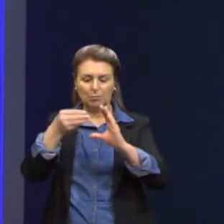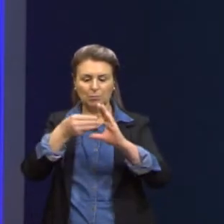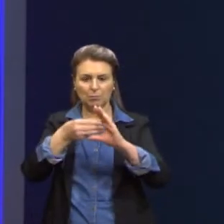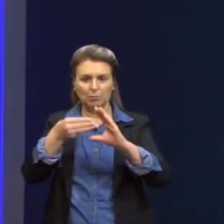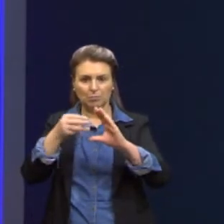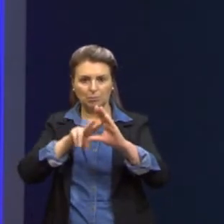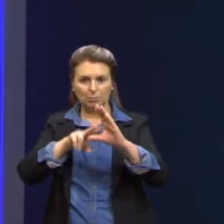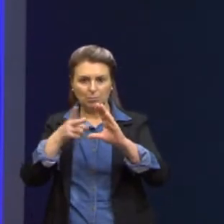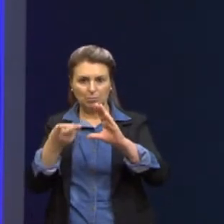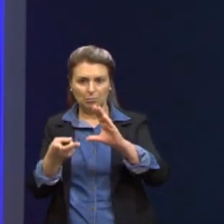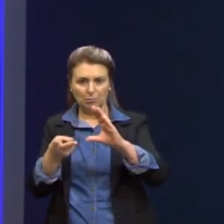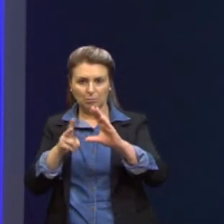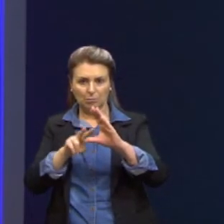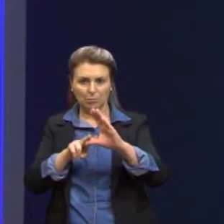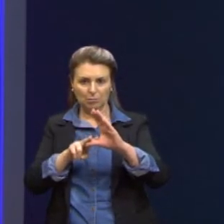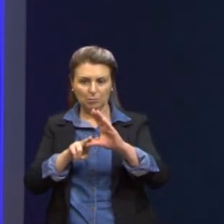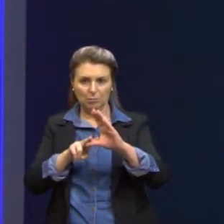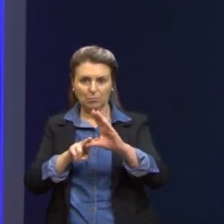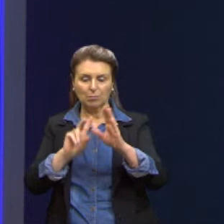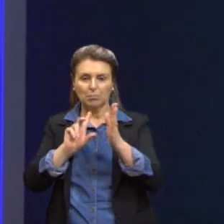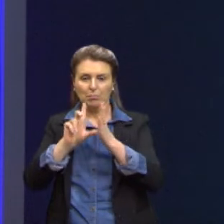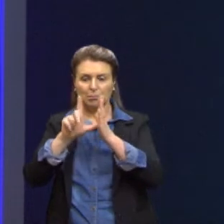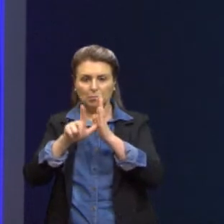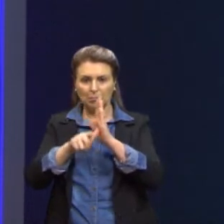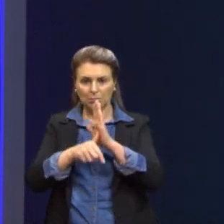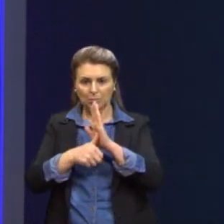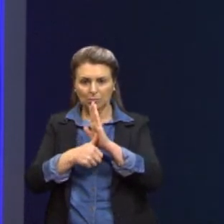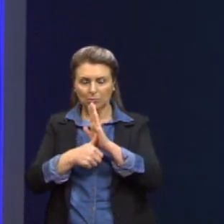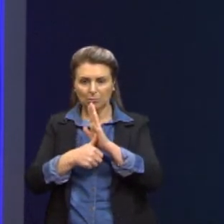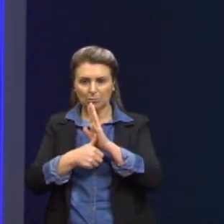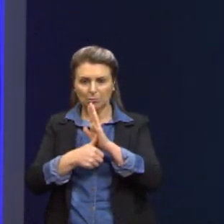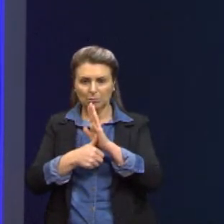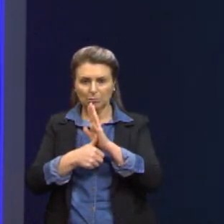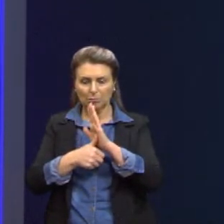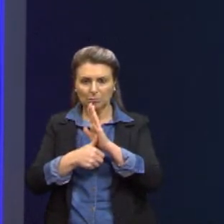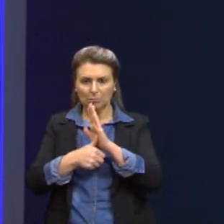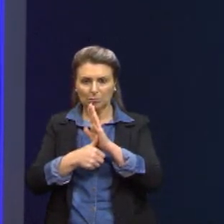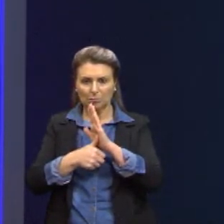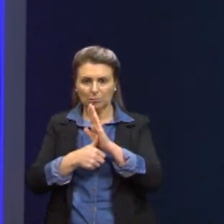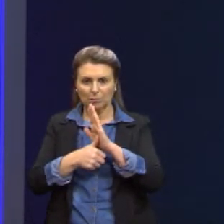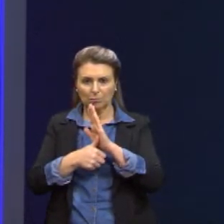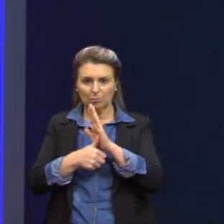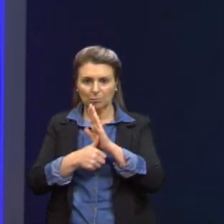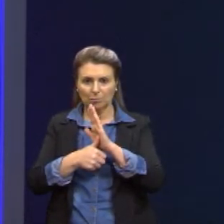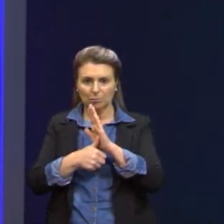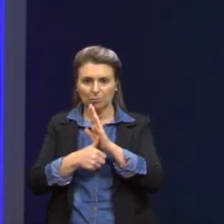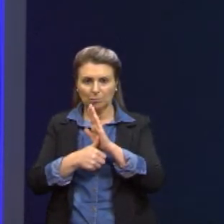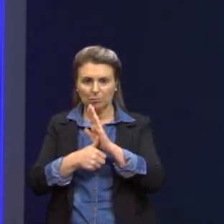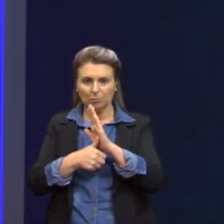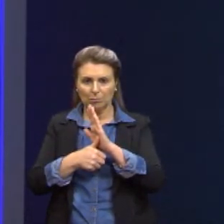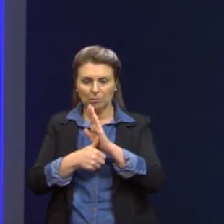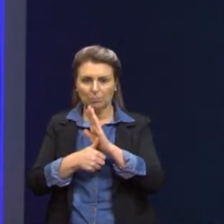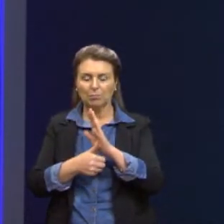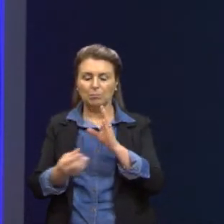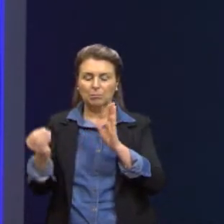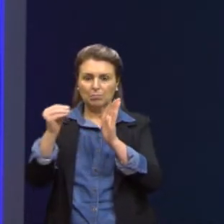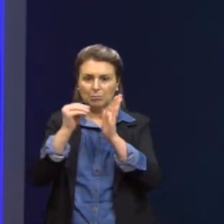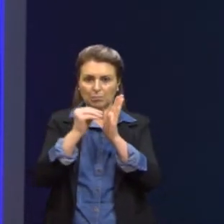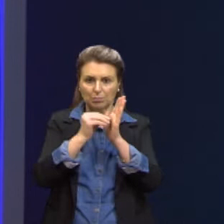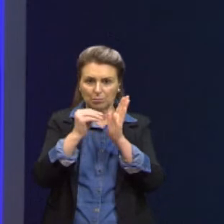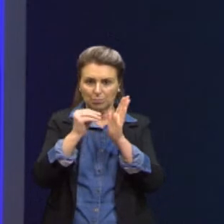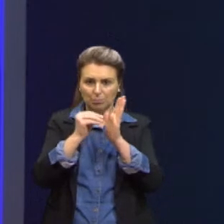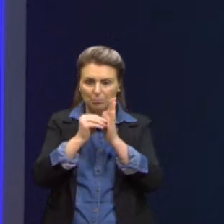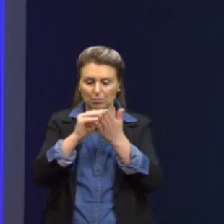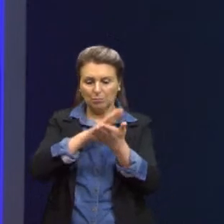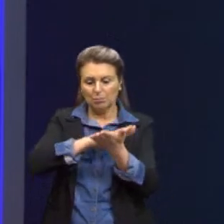depois, cadê o dois? Aqui, elas foram colocadas numa placa